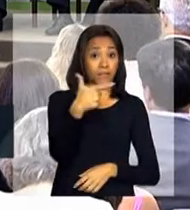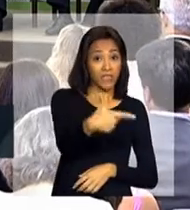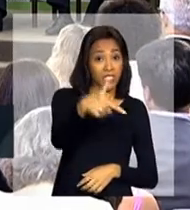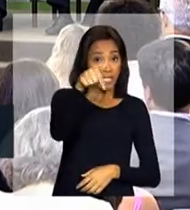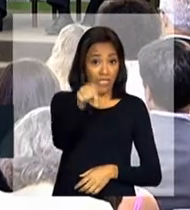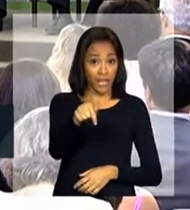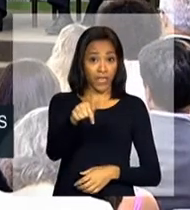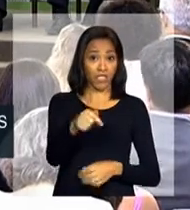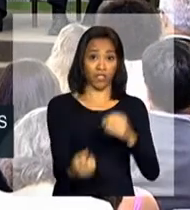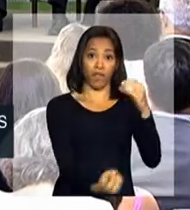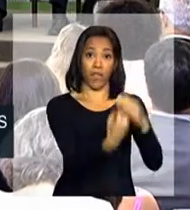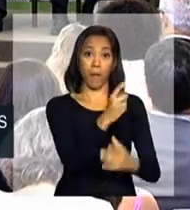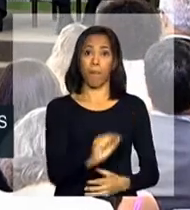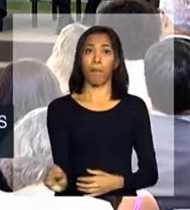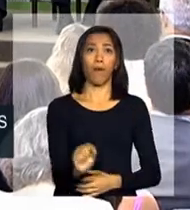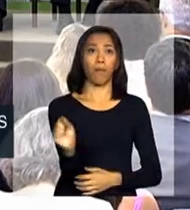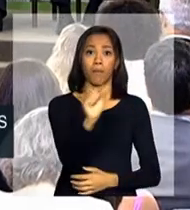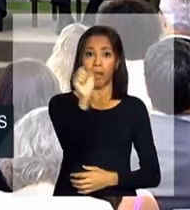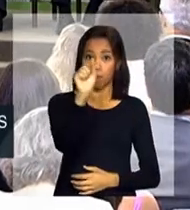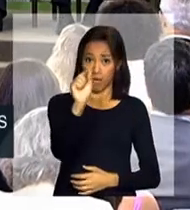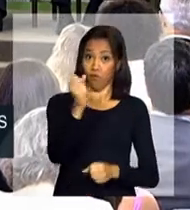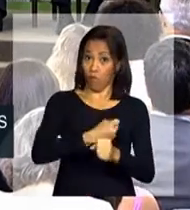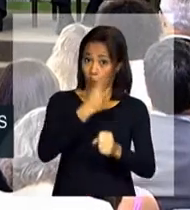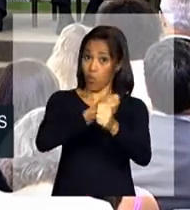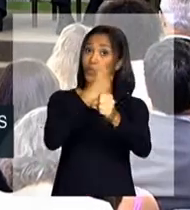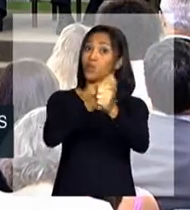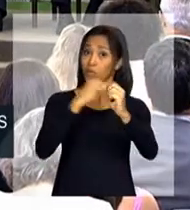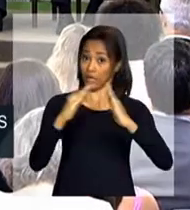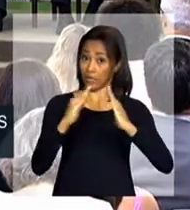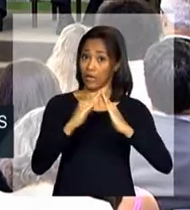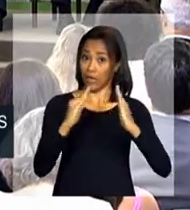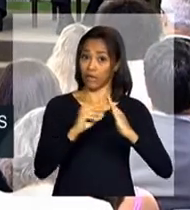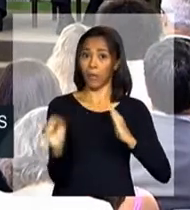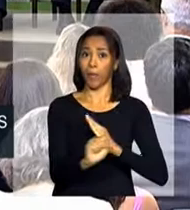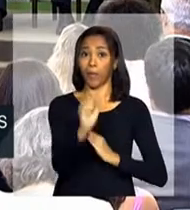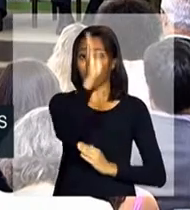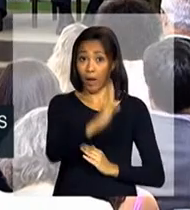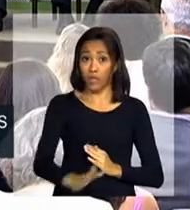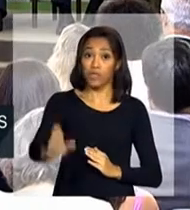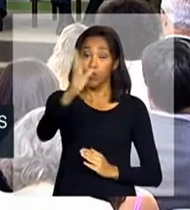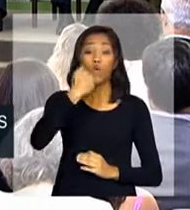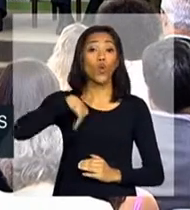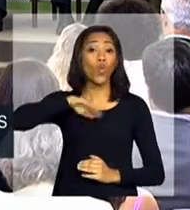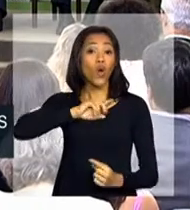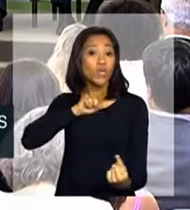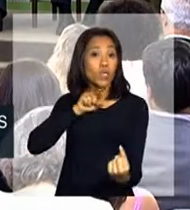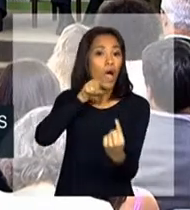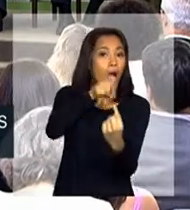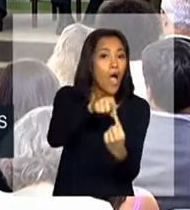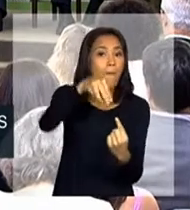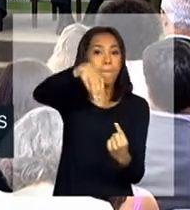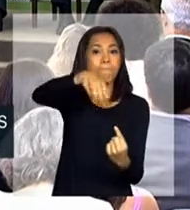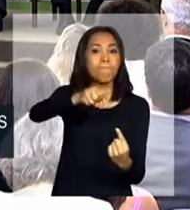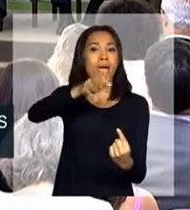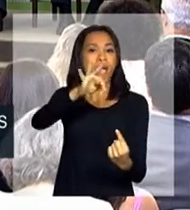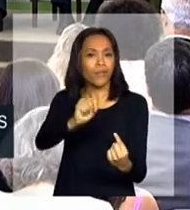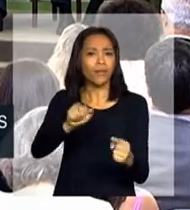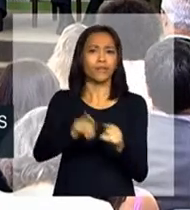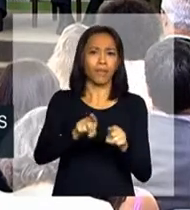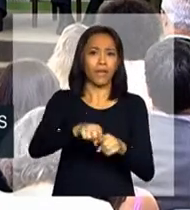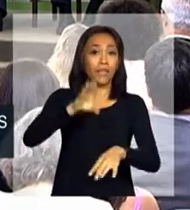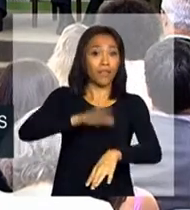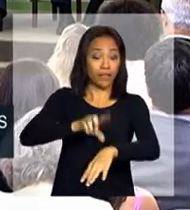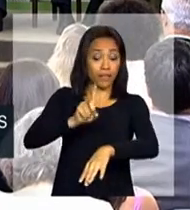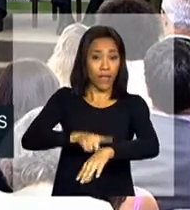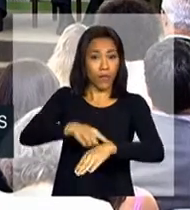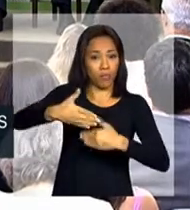que vamos construir, e a nossa meta, e a gente tem sempre de ter meta e prazo, até o